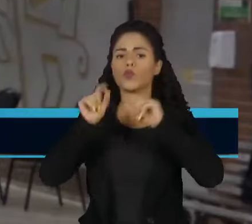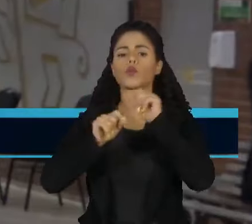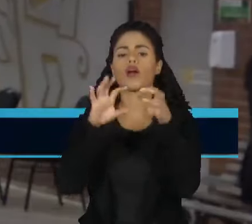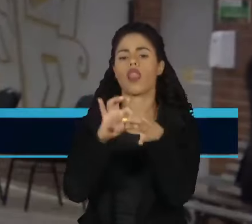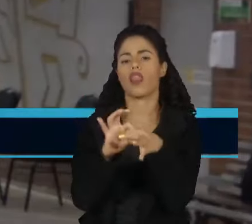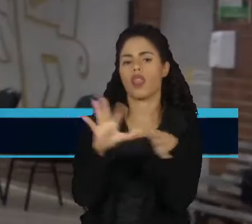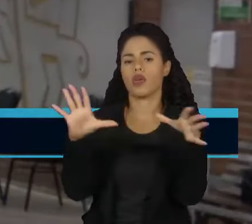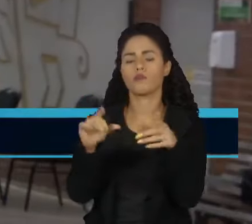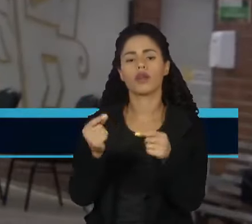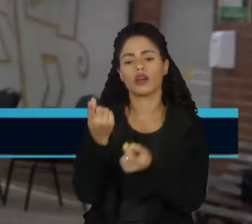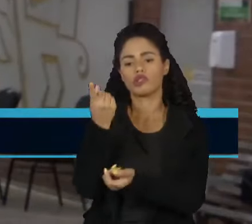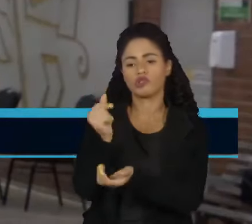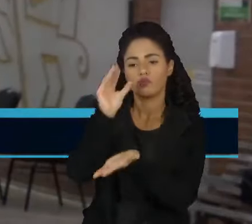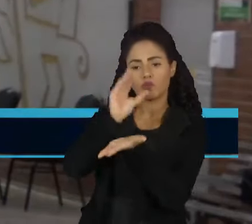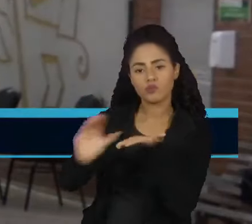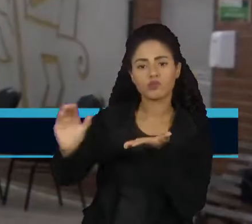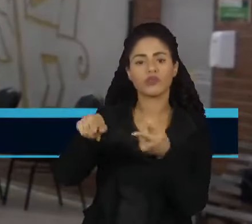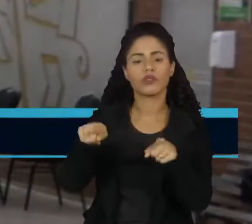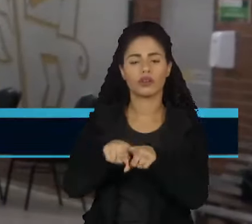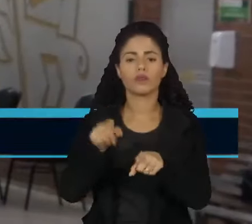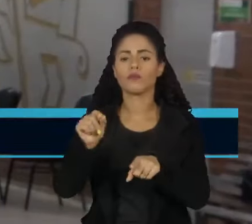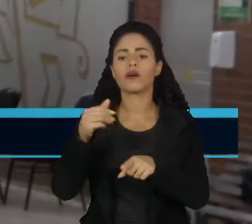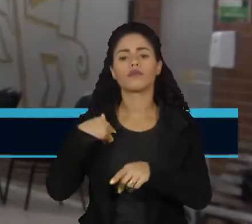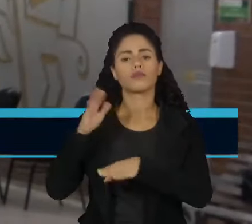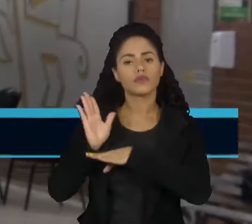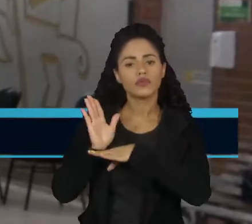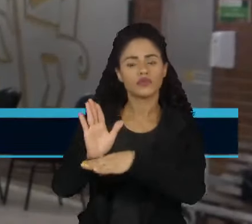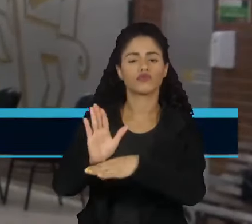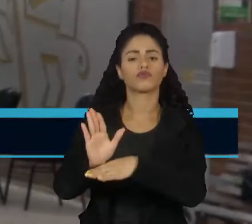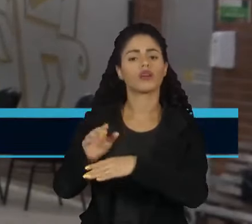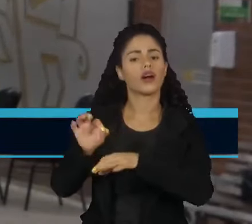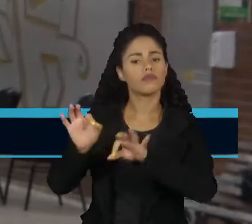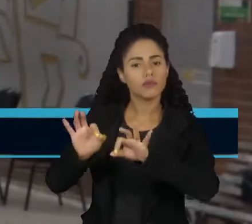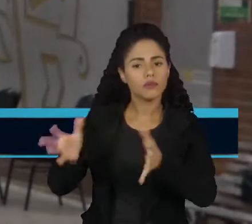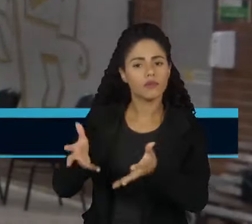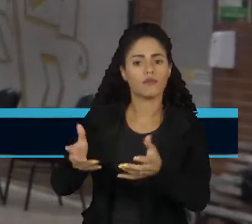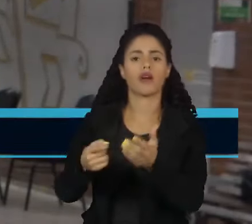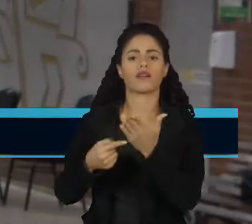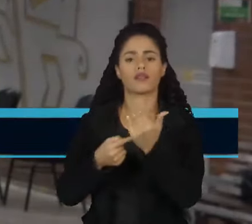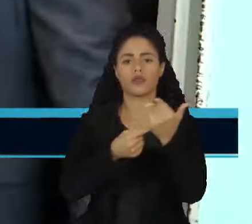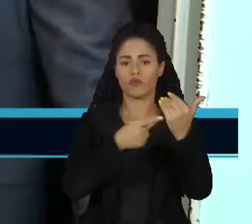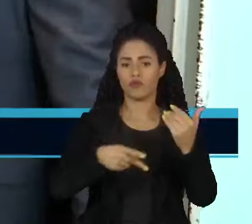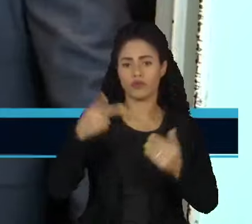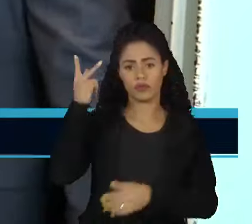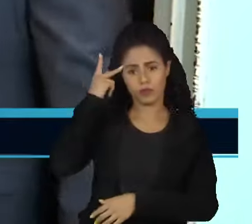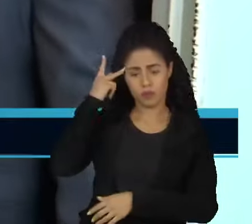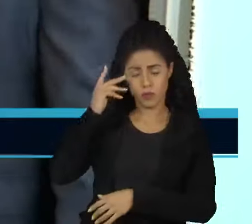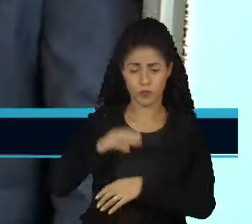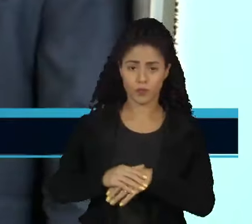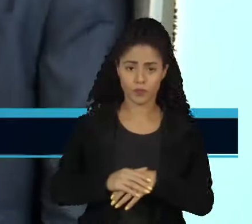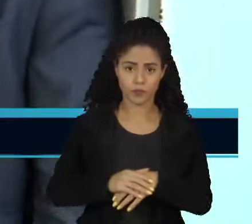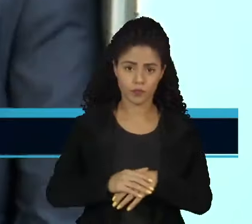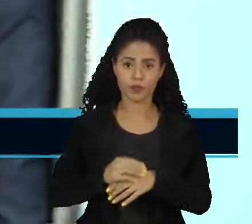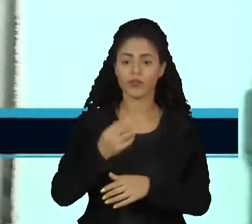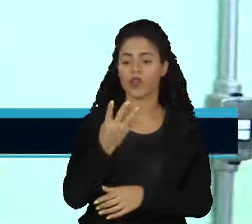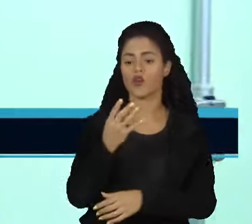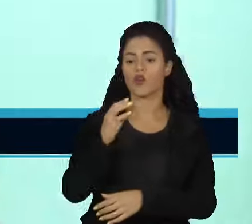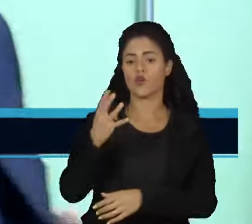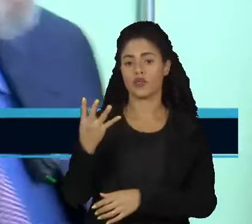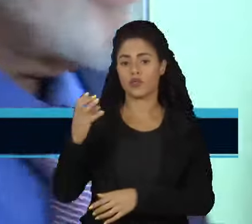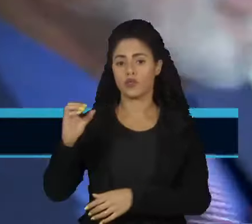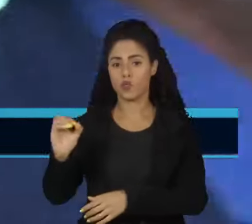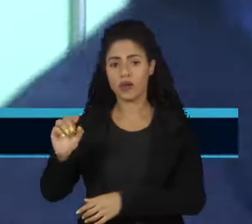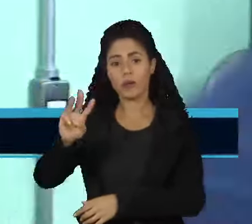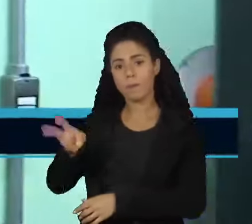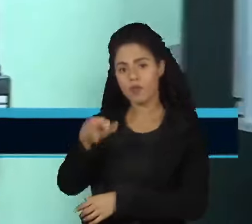liberação de verbas do novo PAC para educação profissional e tecnológica no Estado. Serão mais de 440